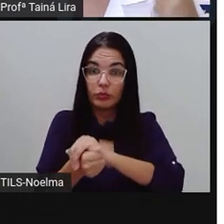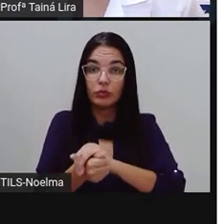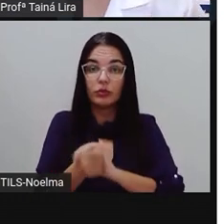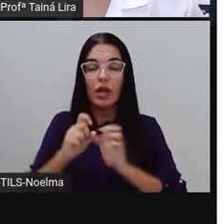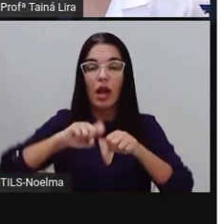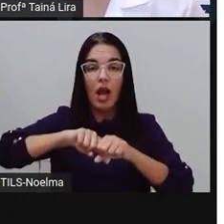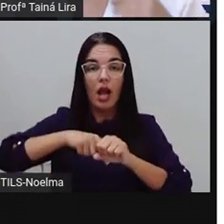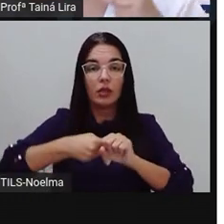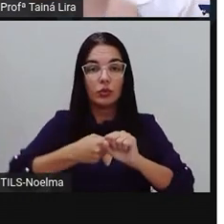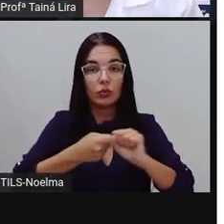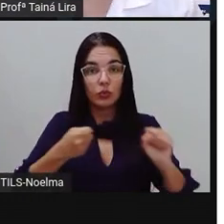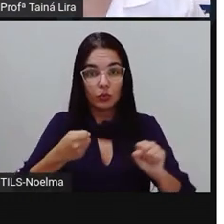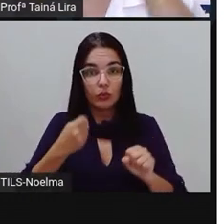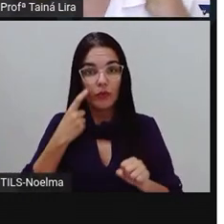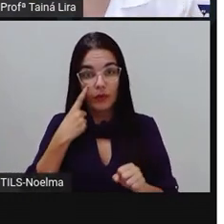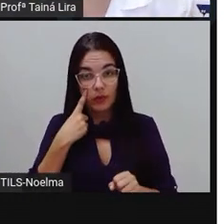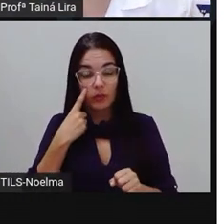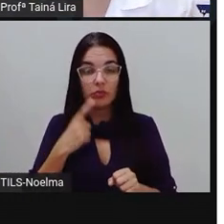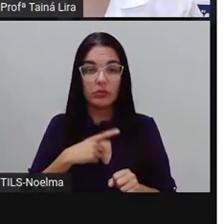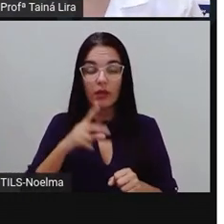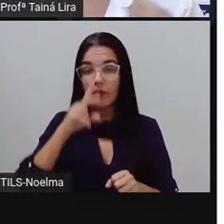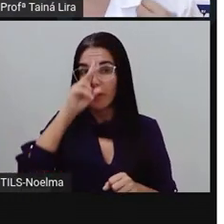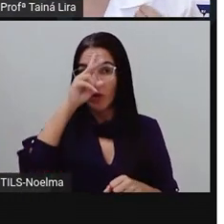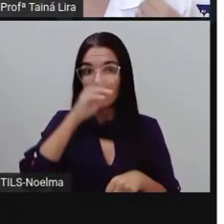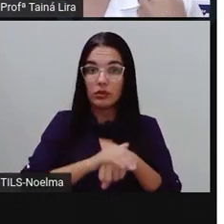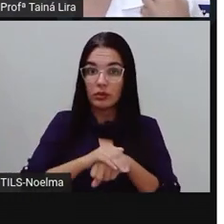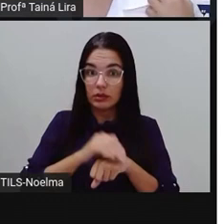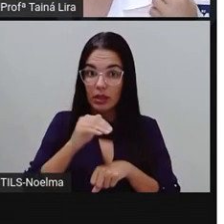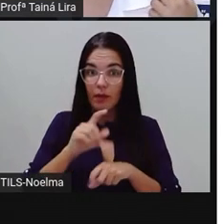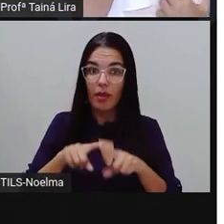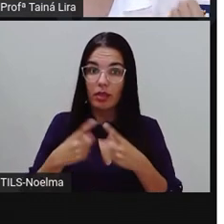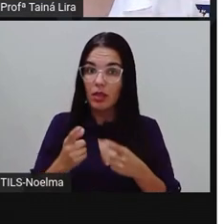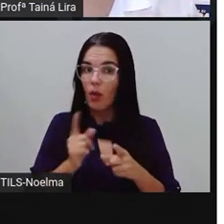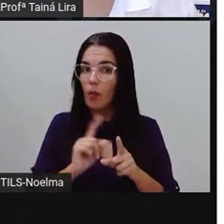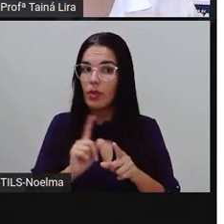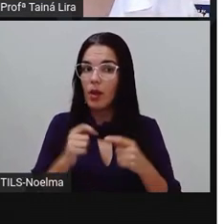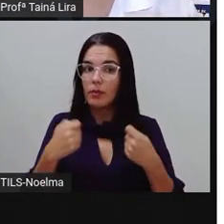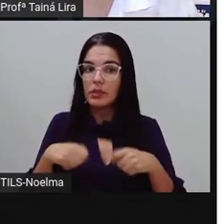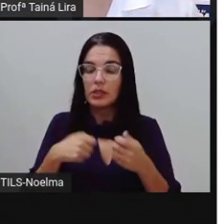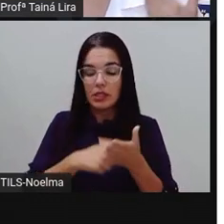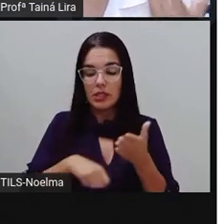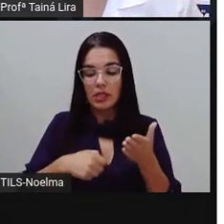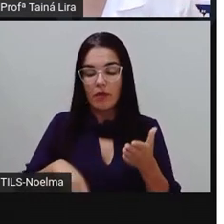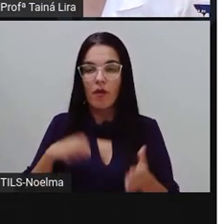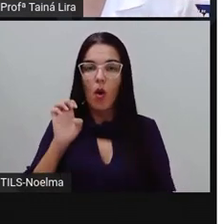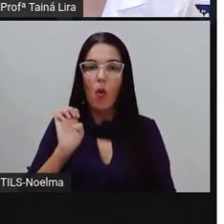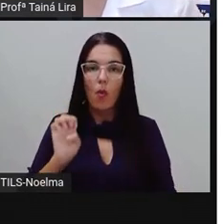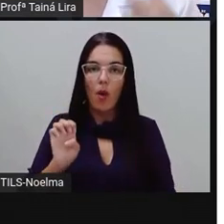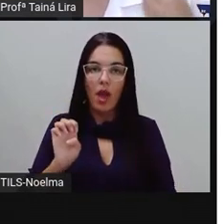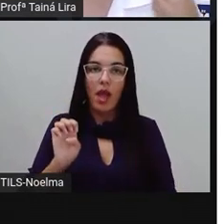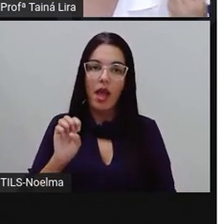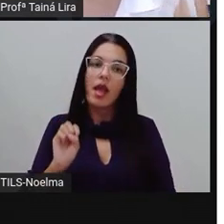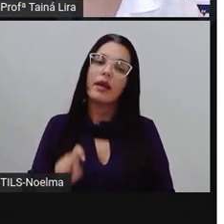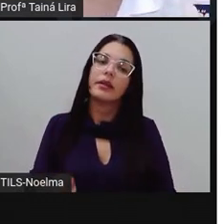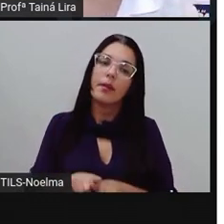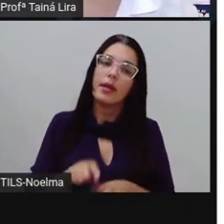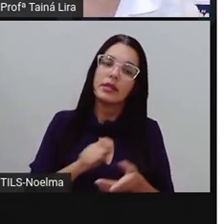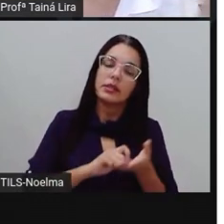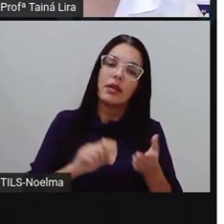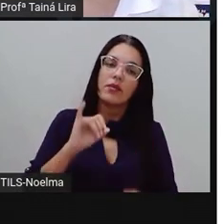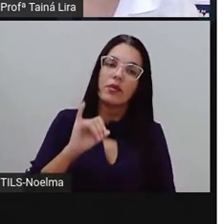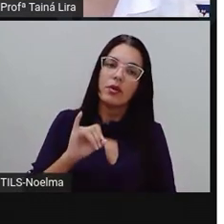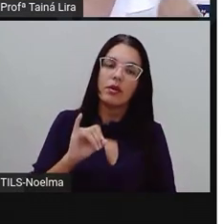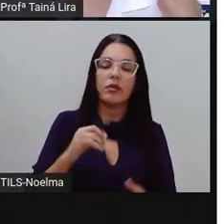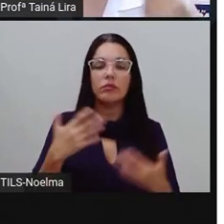caju, então, são sílabas fortes, né, então, eu não vou escrever jabuti com E, eu escrevo com I, eu também não vou